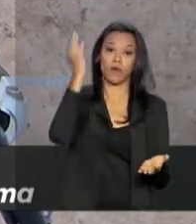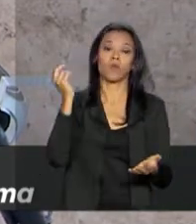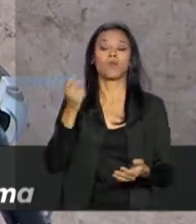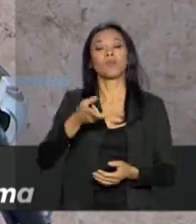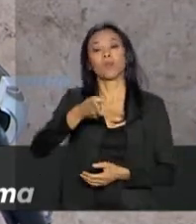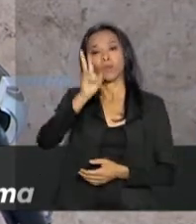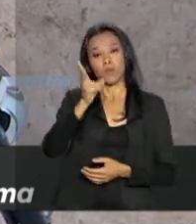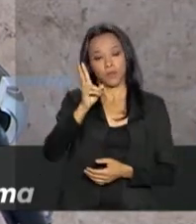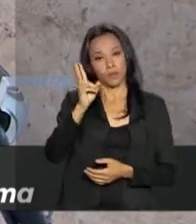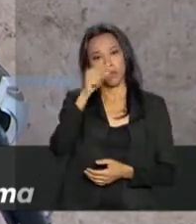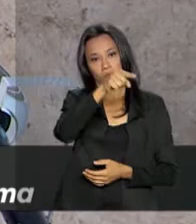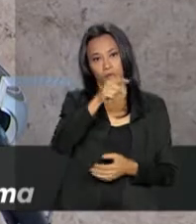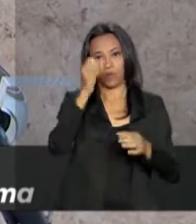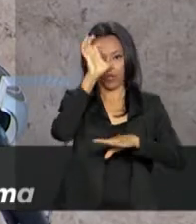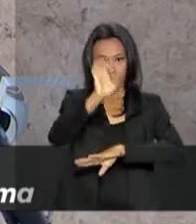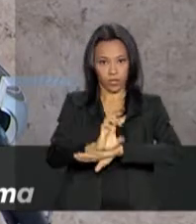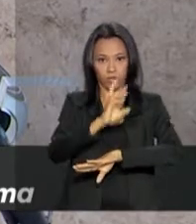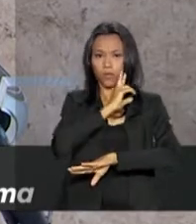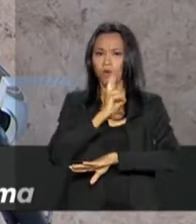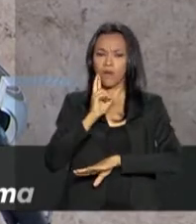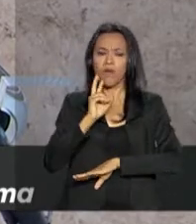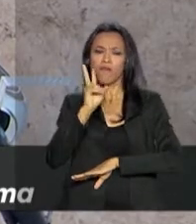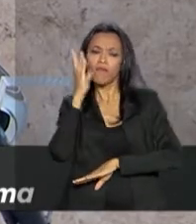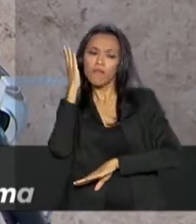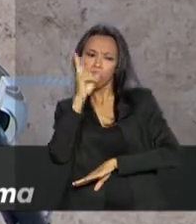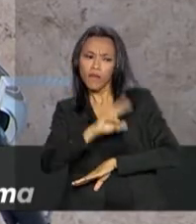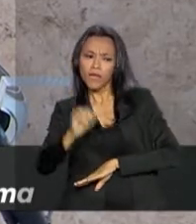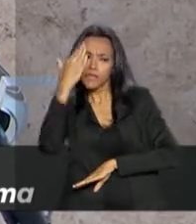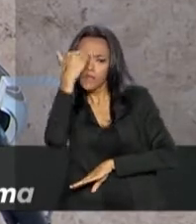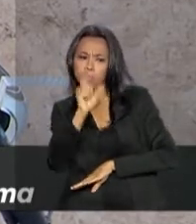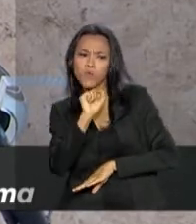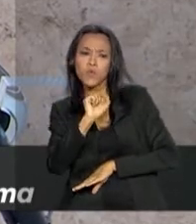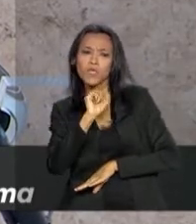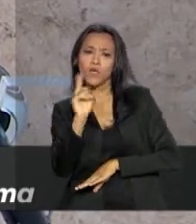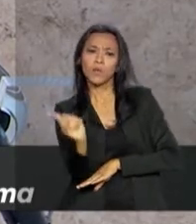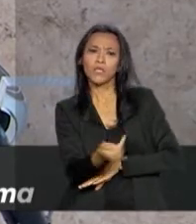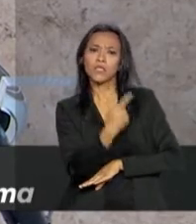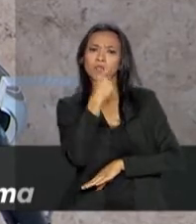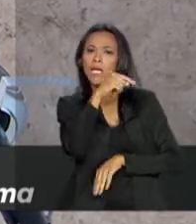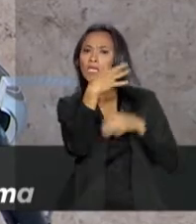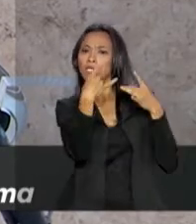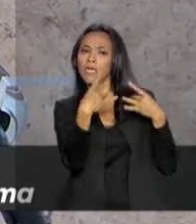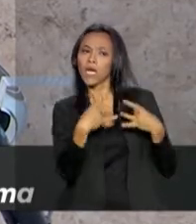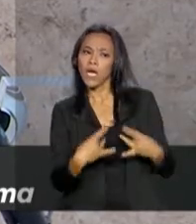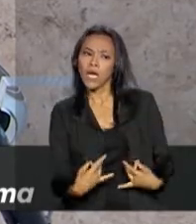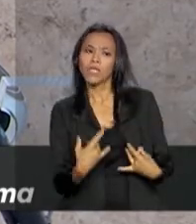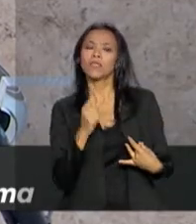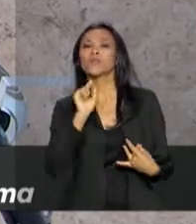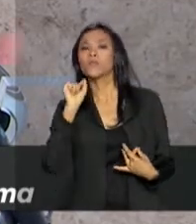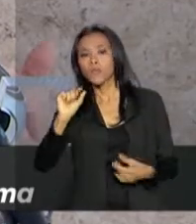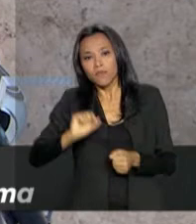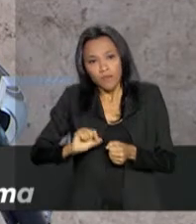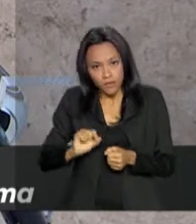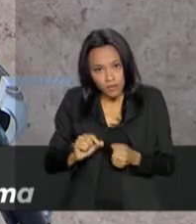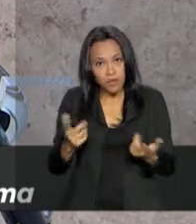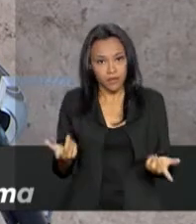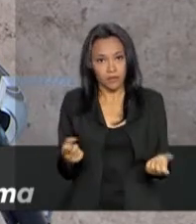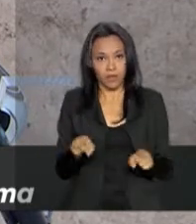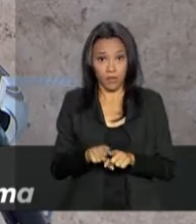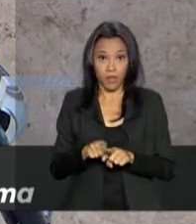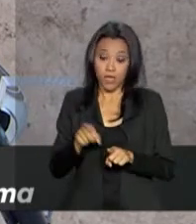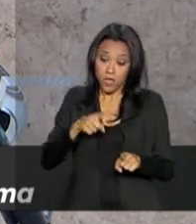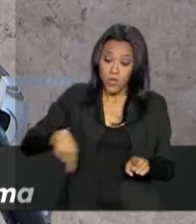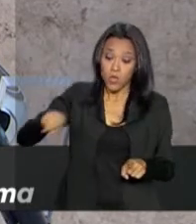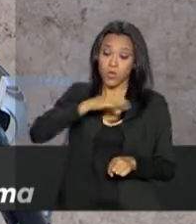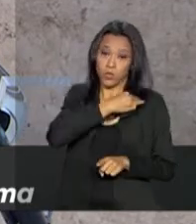tratar dos detalhes técnicos da execução daquilo lá em Roraima, e ver o que mais pode ser feito, e os